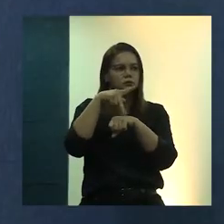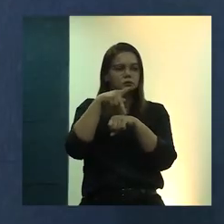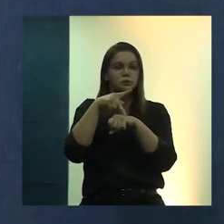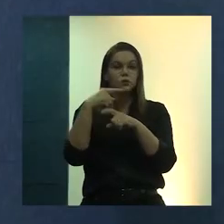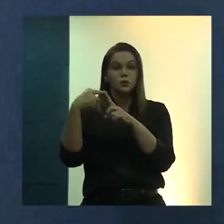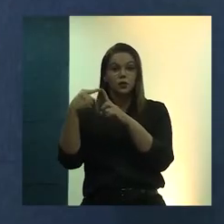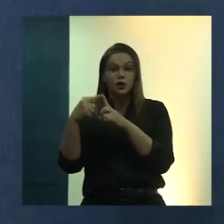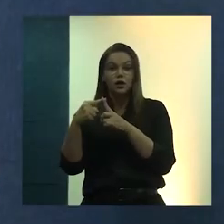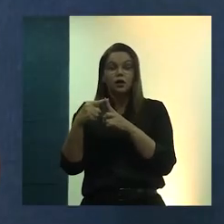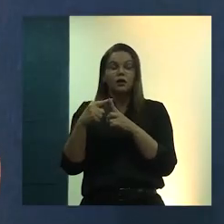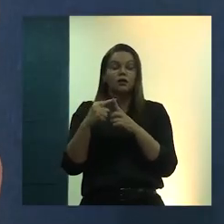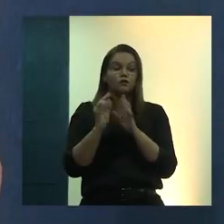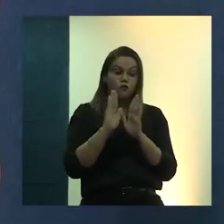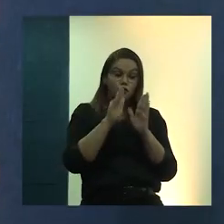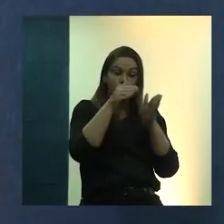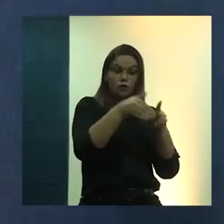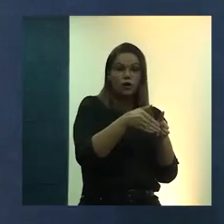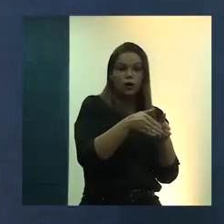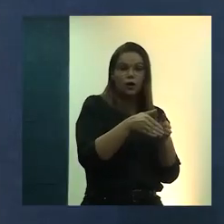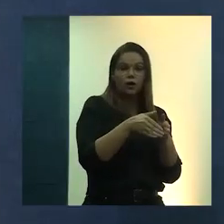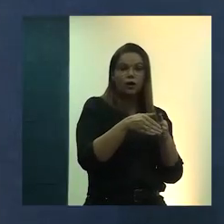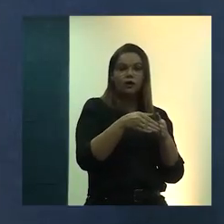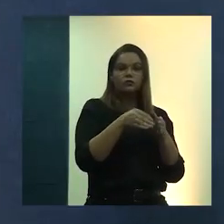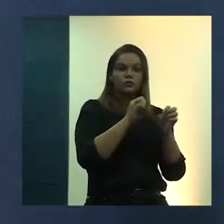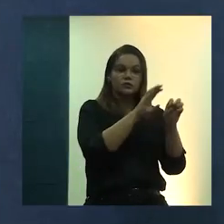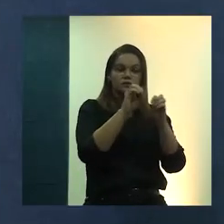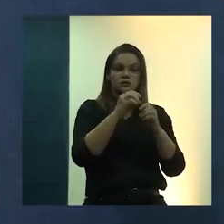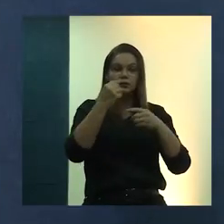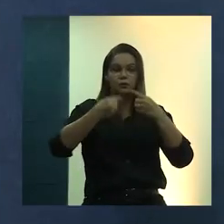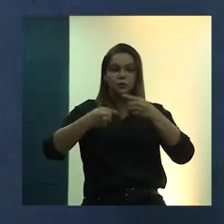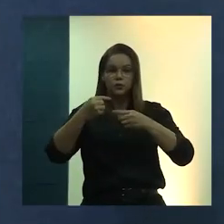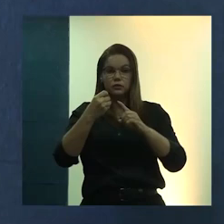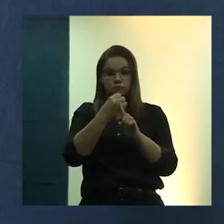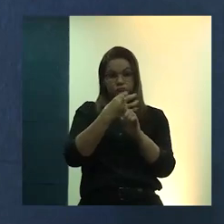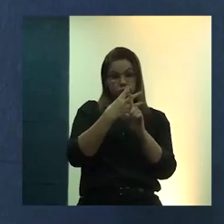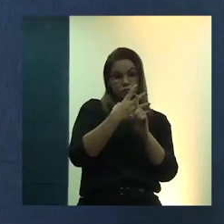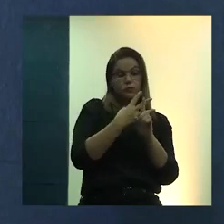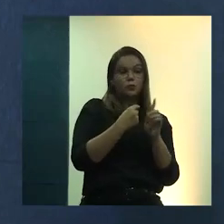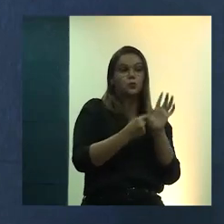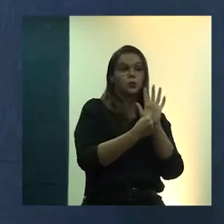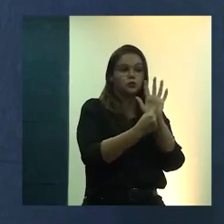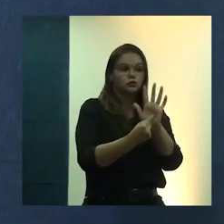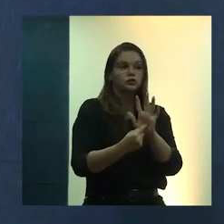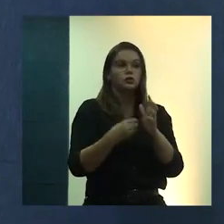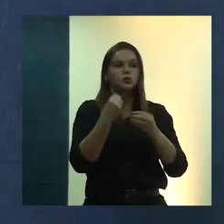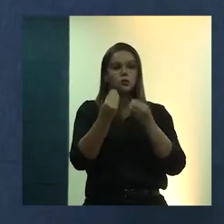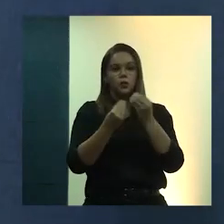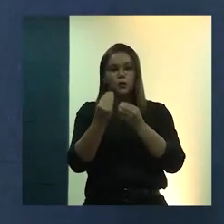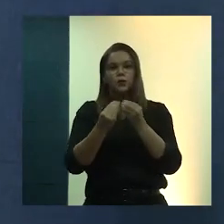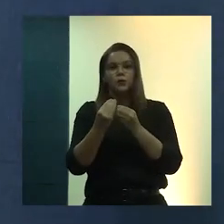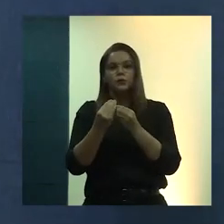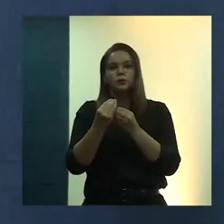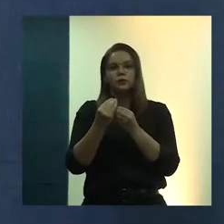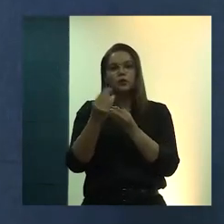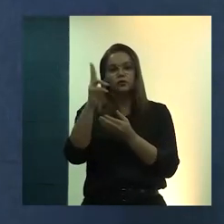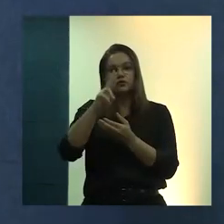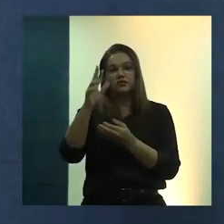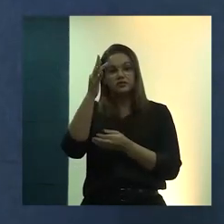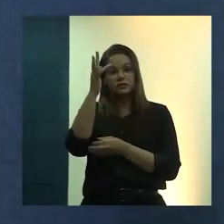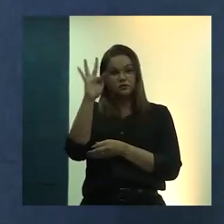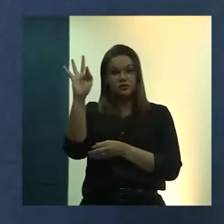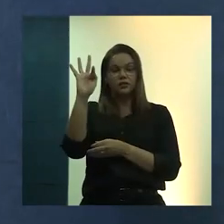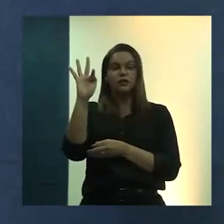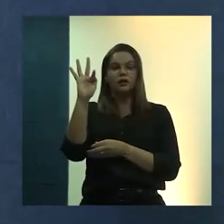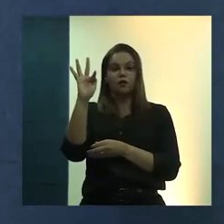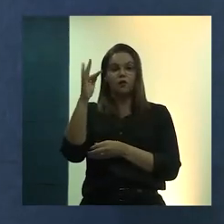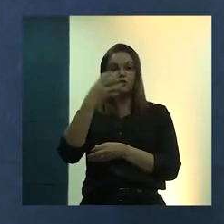e extensão, me reportando, ilustrando a minha atuação na Universidade Federal da Bahia. Peraí, sou eu que tenho